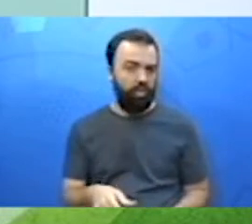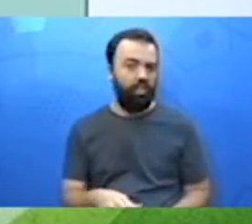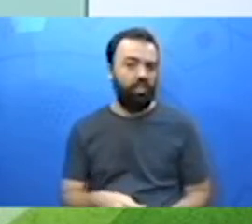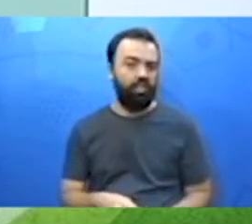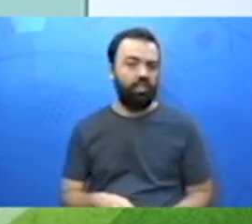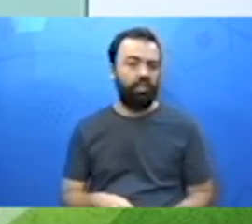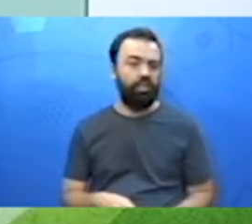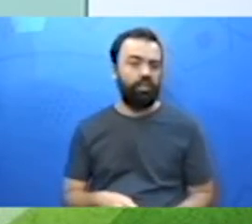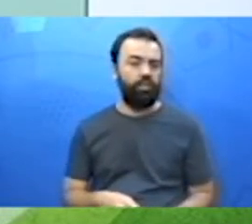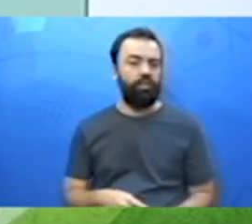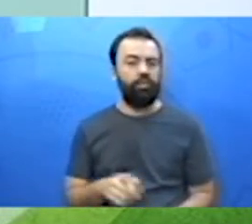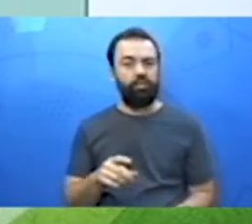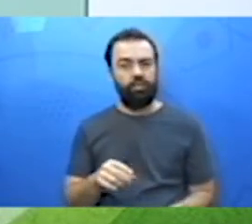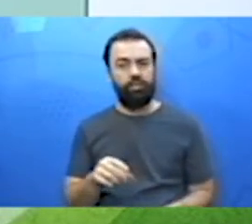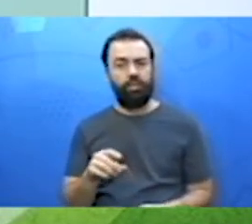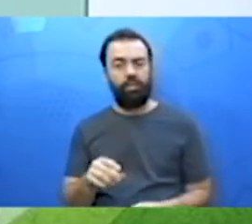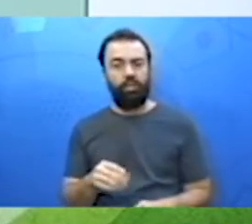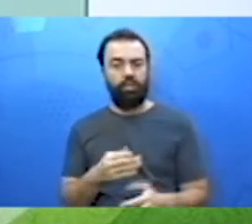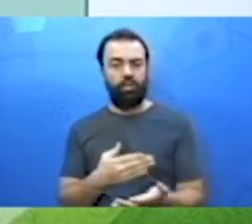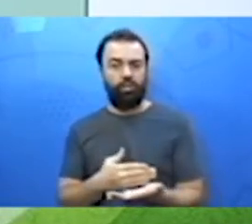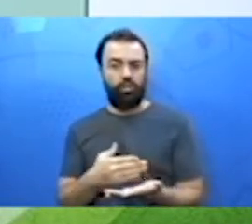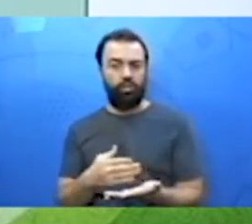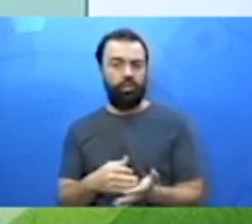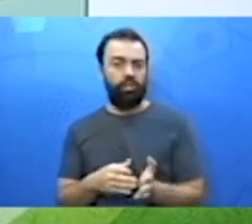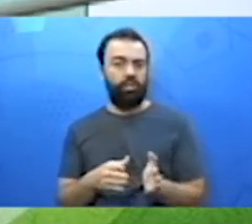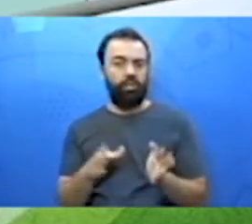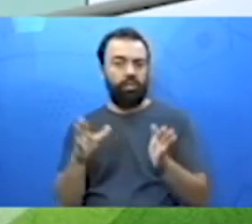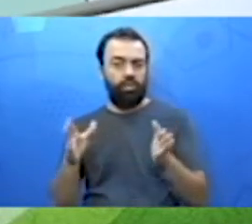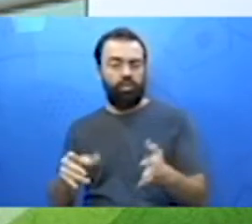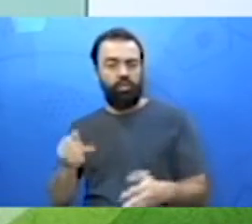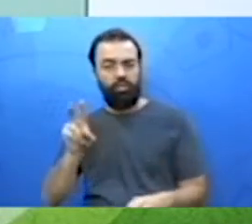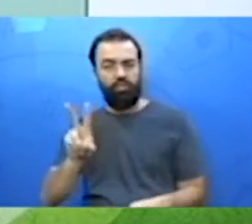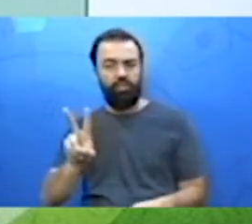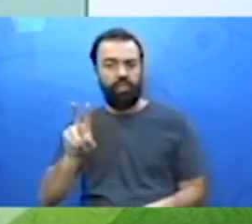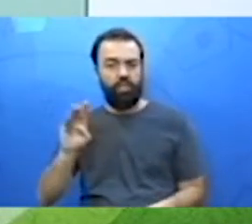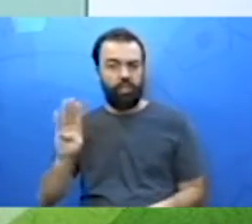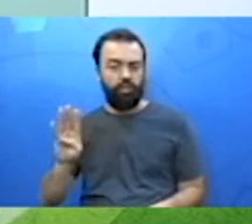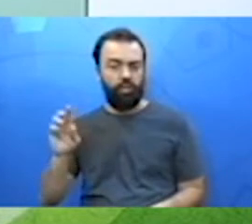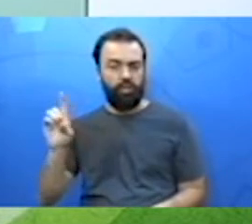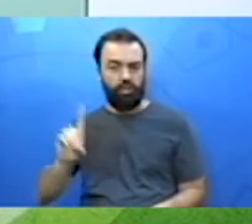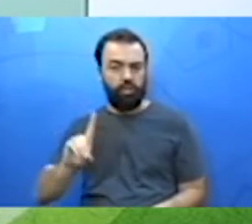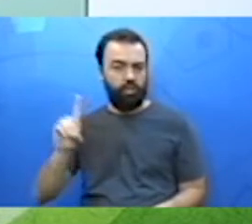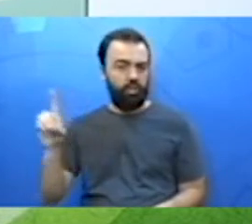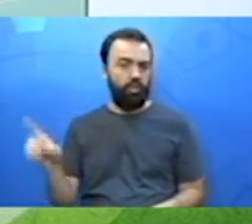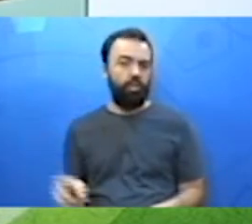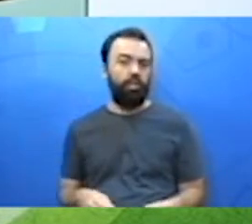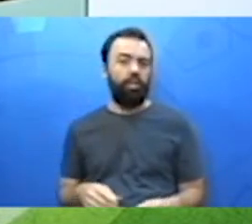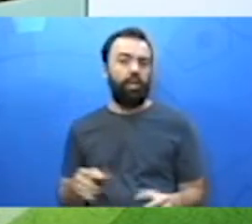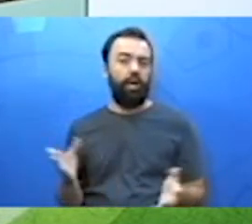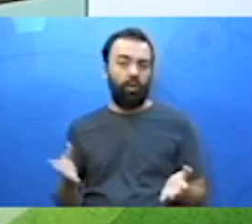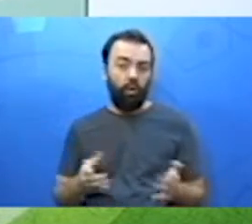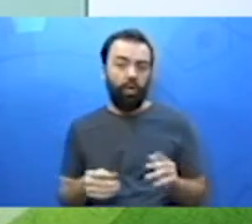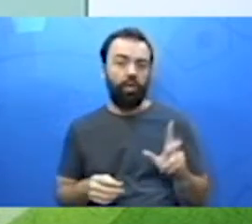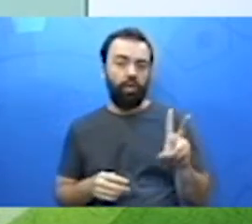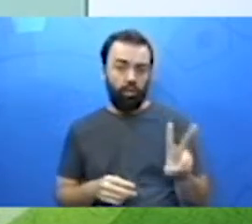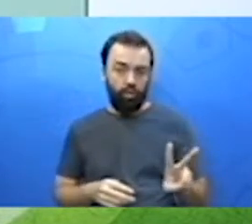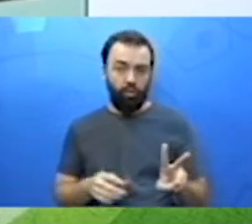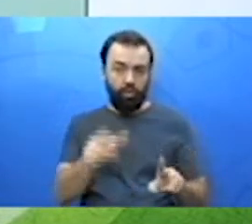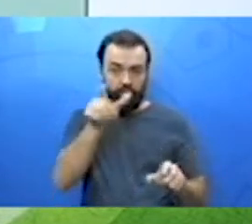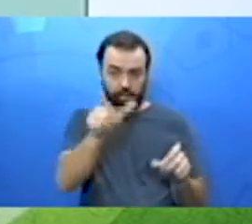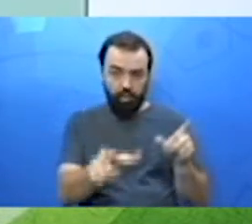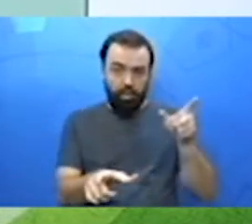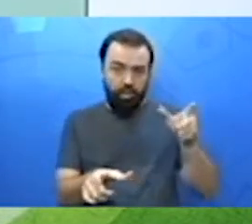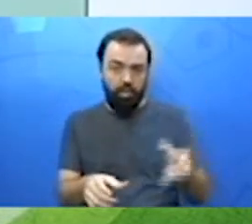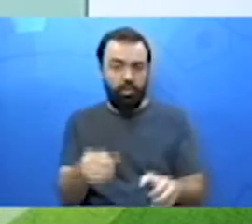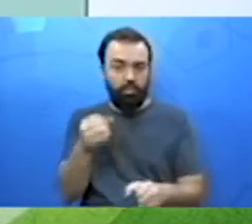né? De valores. Aqui, 2 pedreiros, gente, olha. Diminuiu o dia. Olha que interessante. Por